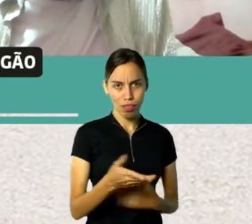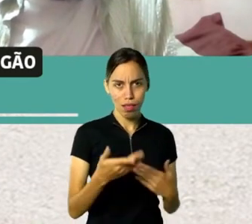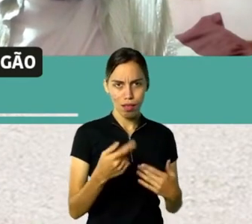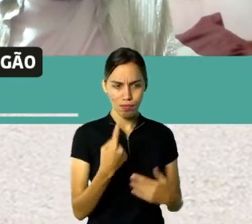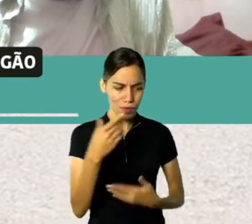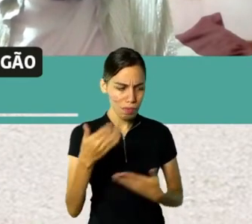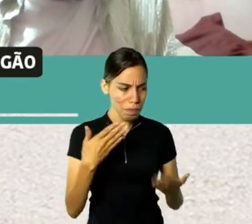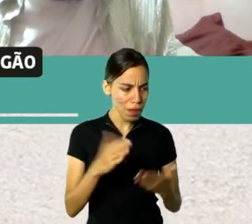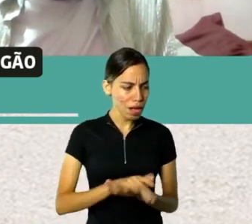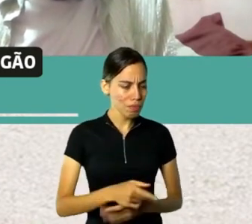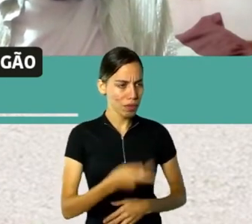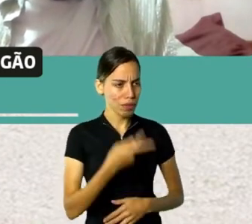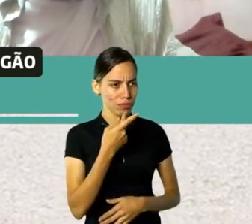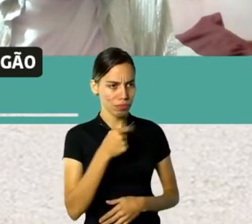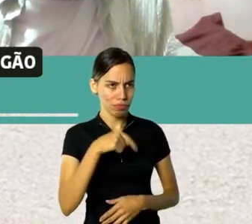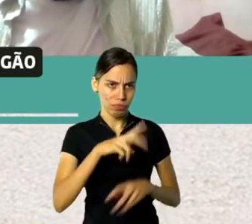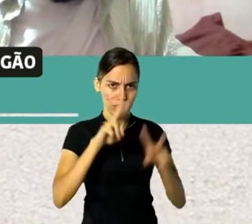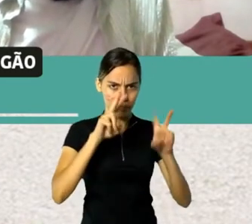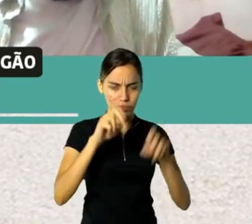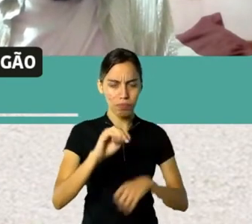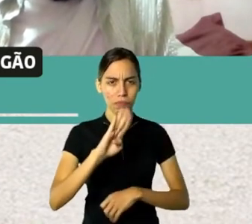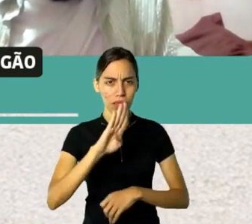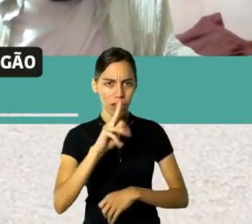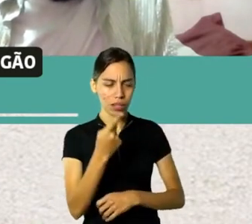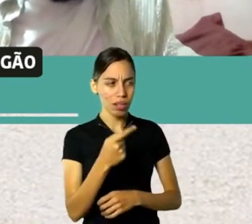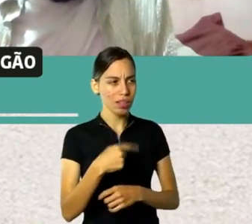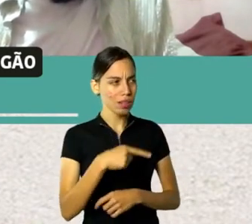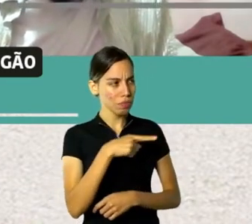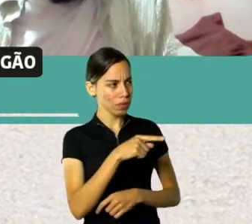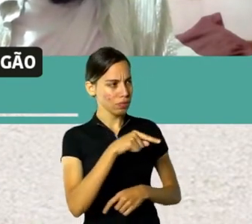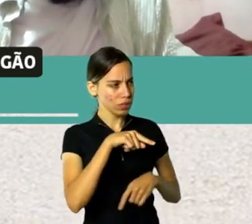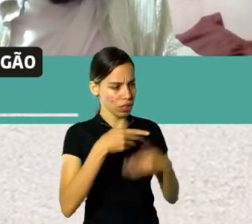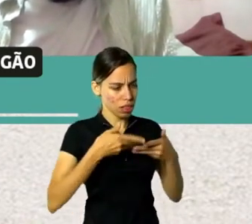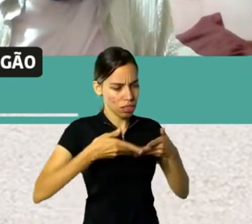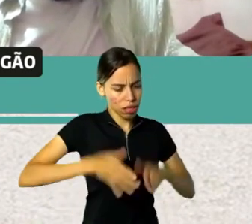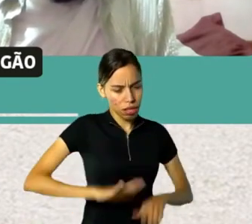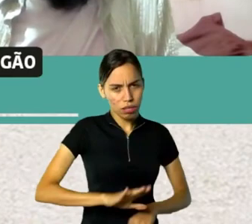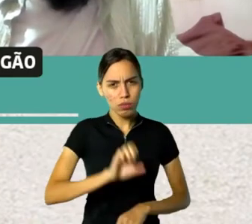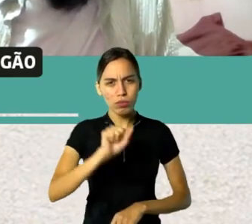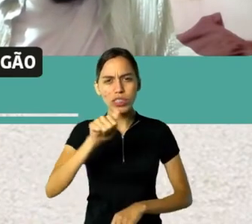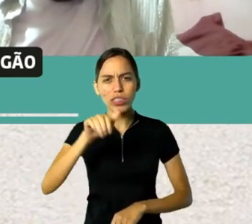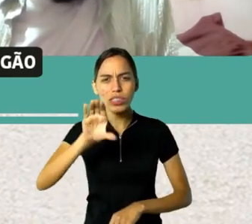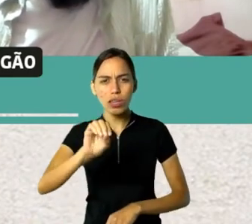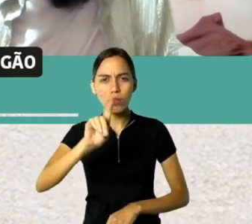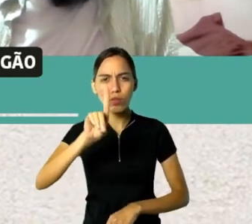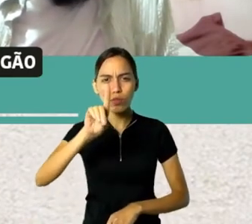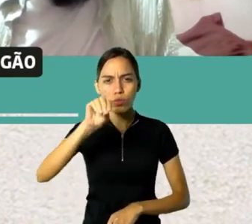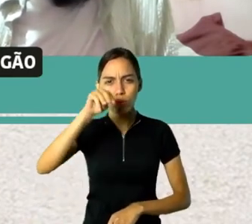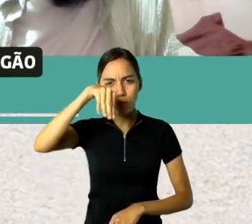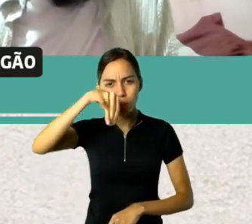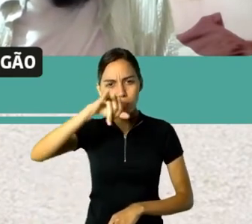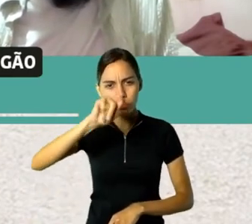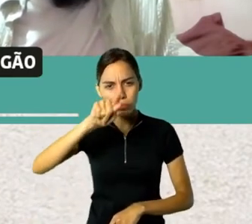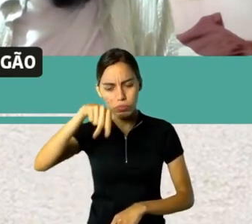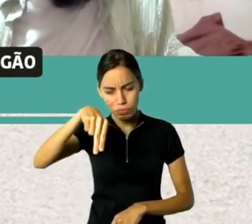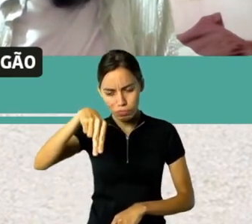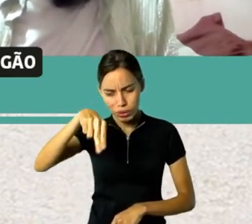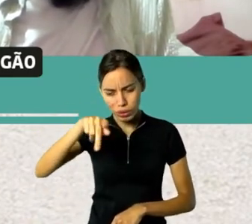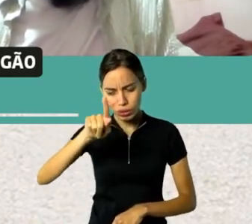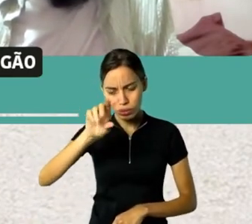mora em Belo Horizonte há muitos anos, né? Mas é nascido em São Domingos do Prata, e a gente tem